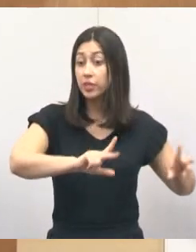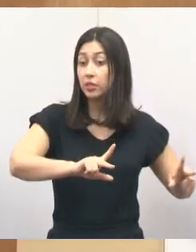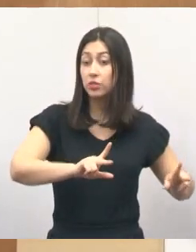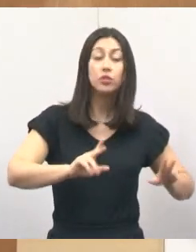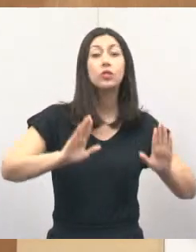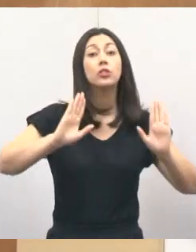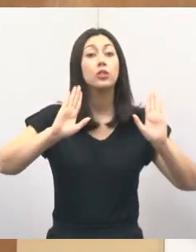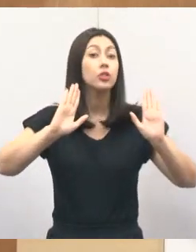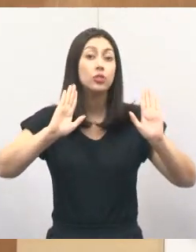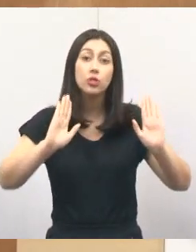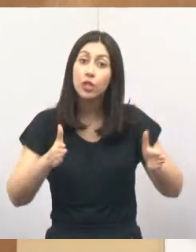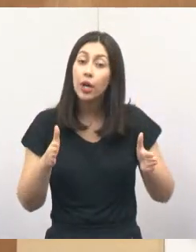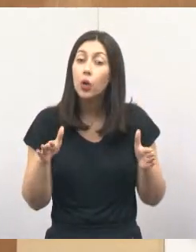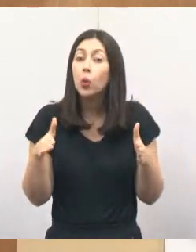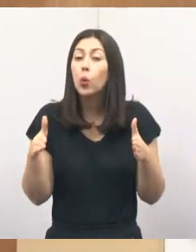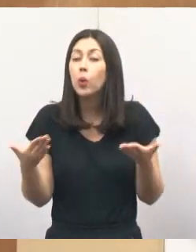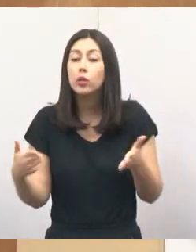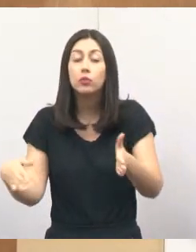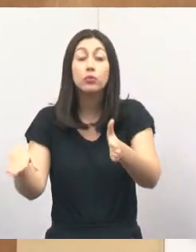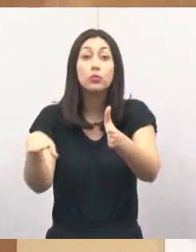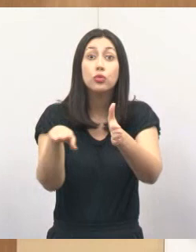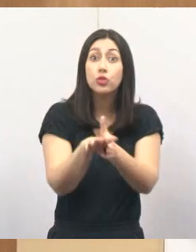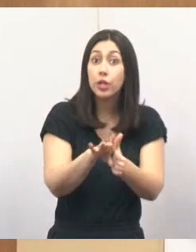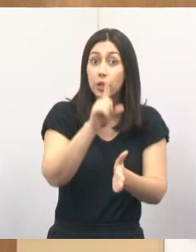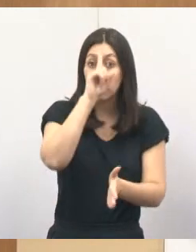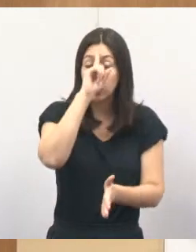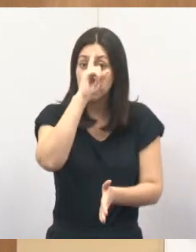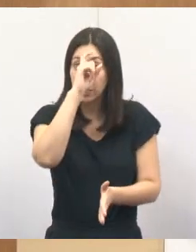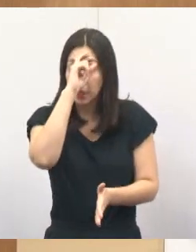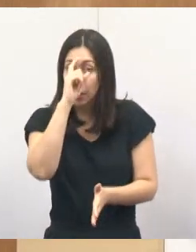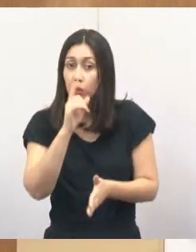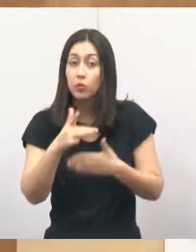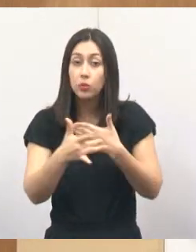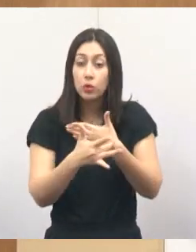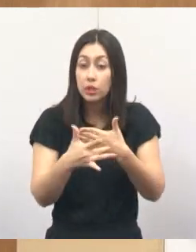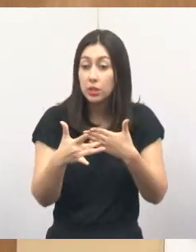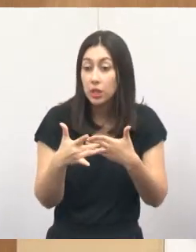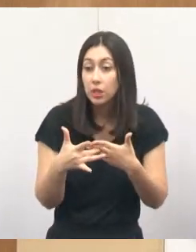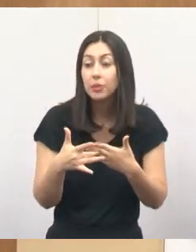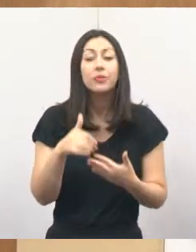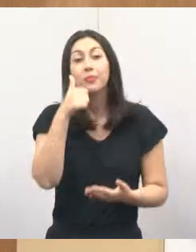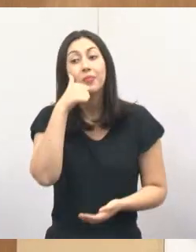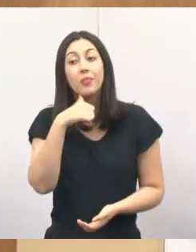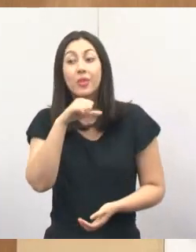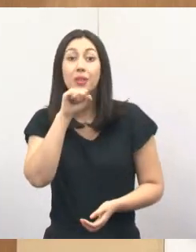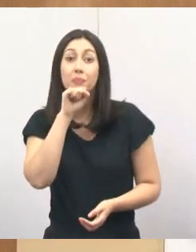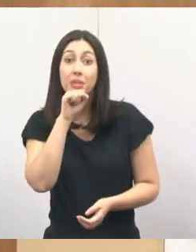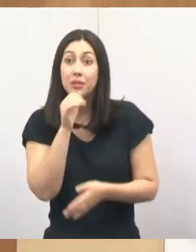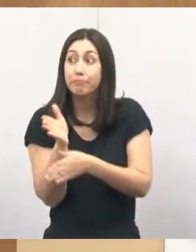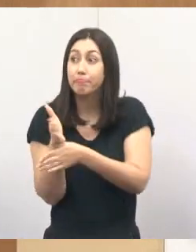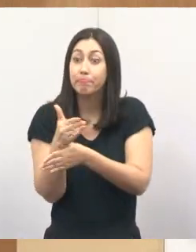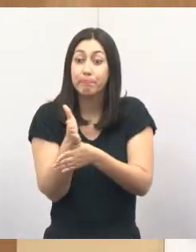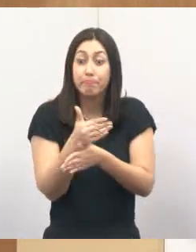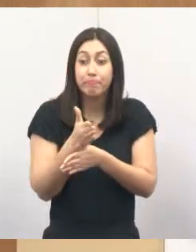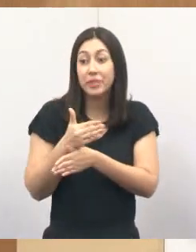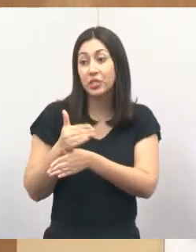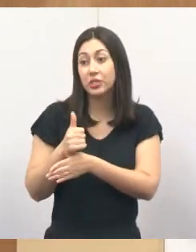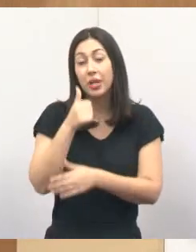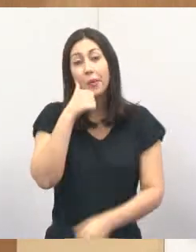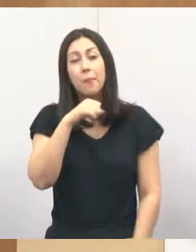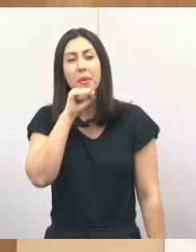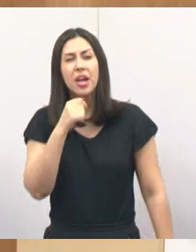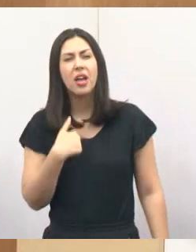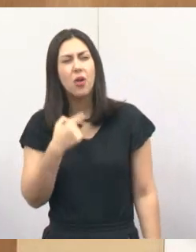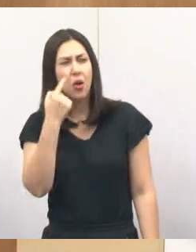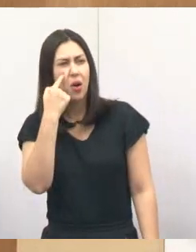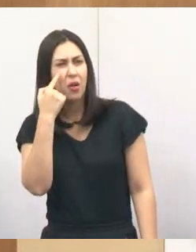já é feita abordagem na entrada da UPA e, na triagem, as mãezinhas estão se perdendo. Mãezinhas, eu vi